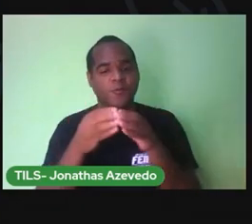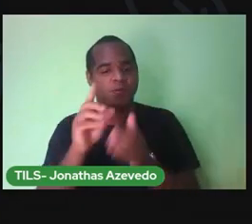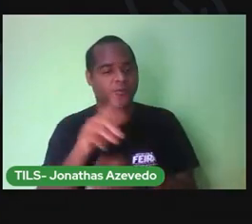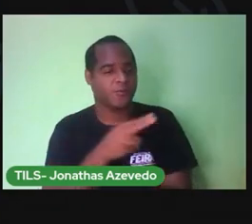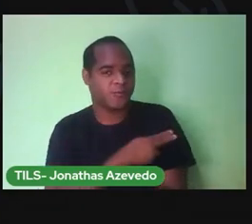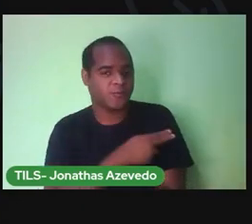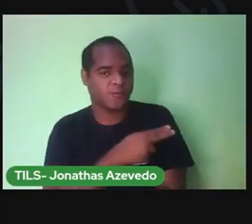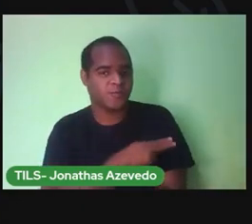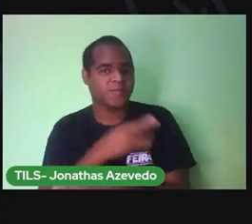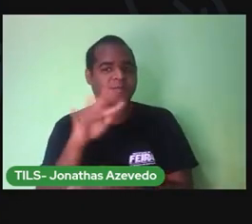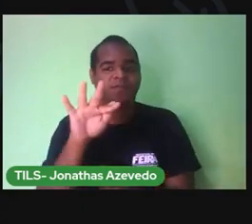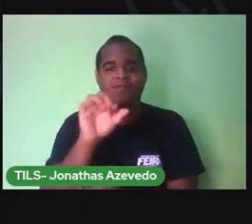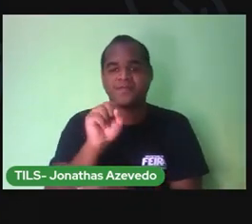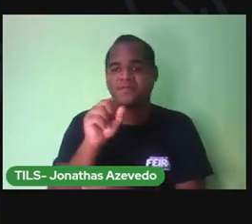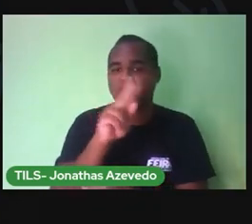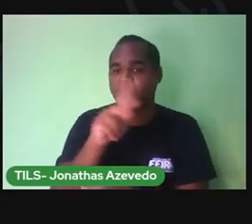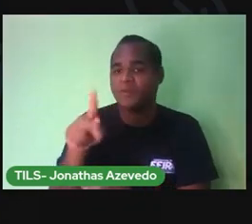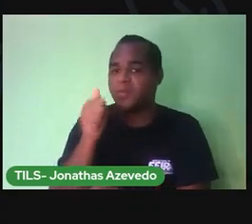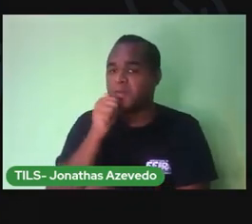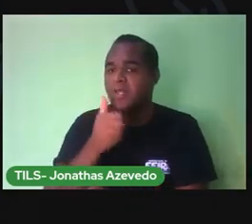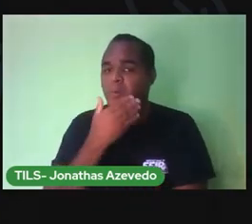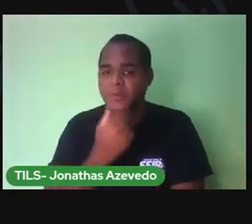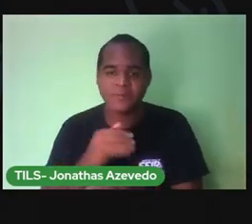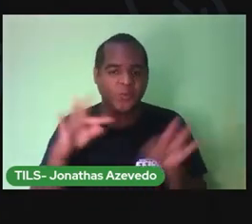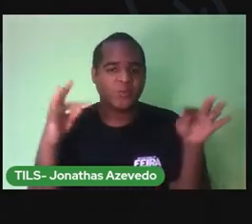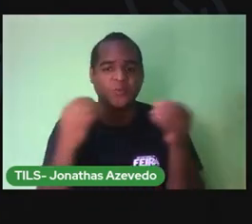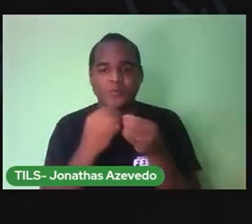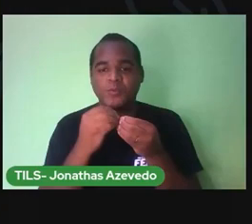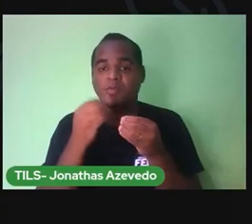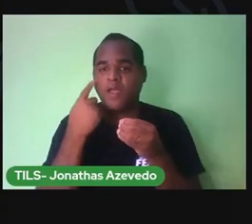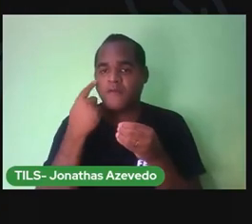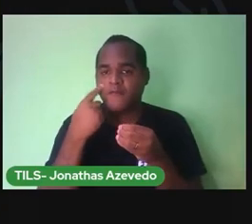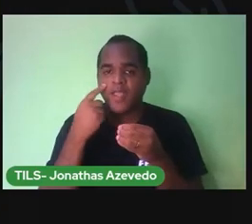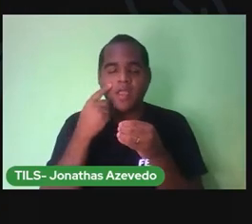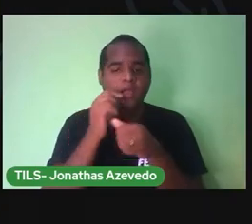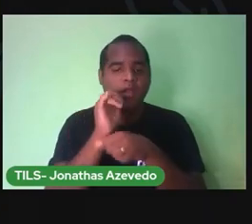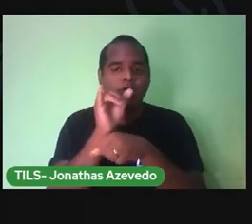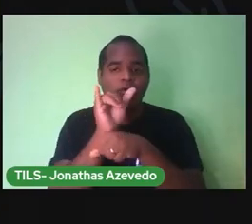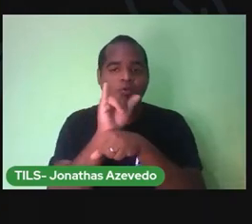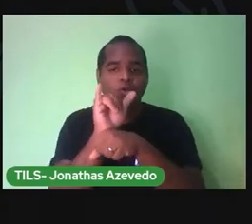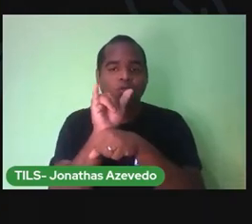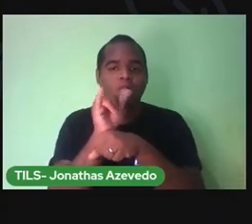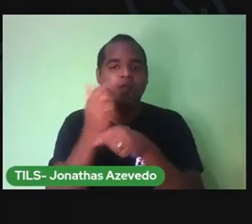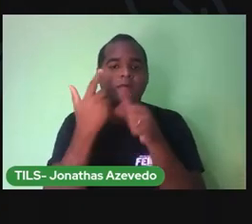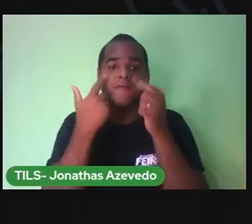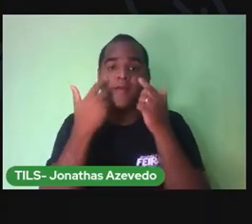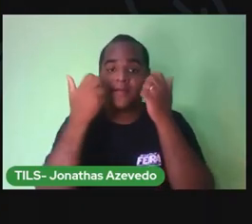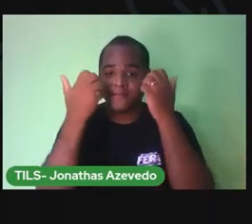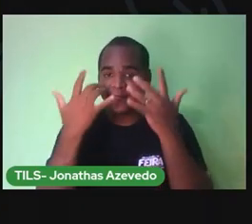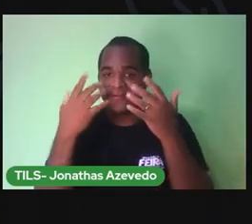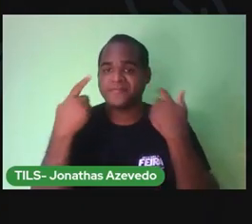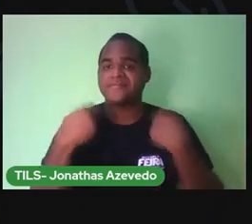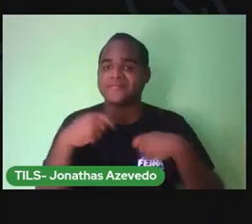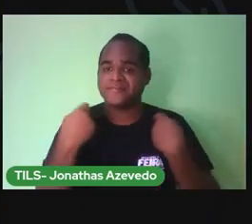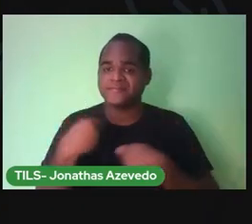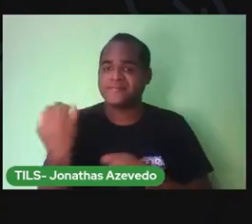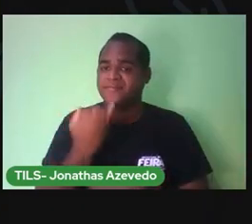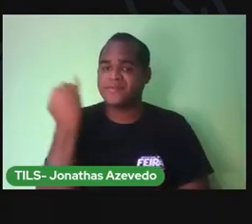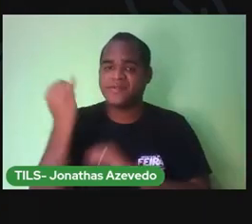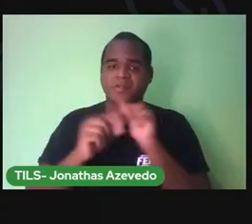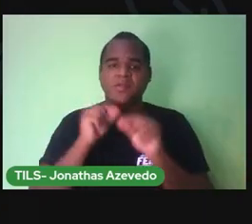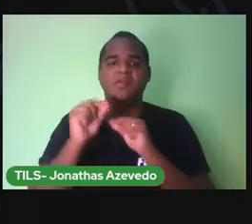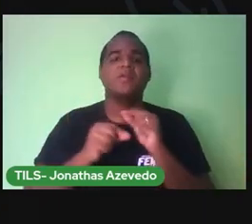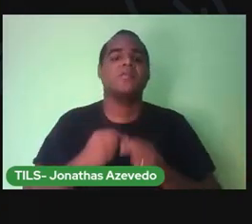Feira de Santana, um beijo para todo professor e professora que fica aqui nos acompanhando, porque é necessário que estejamos aqui.